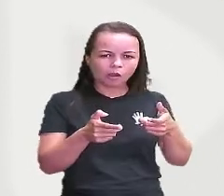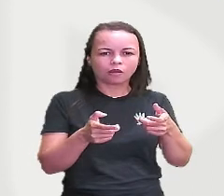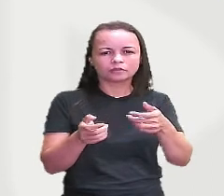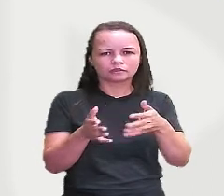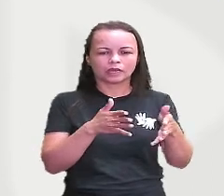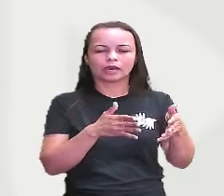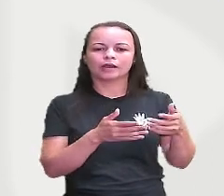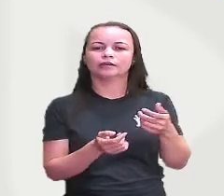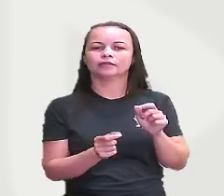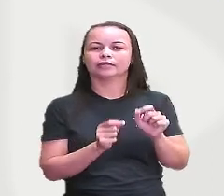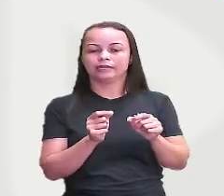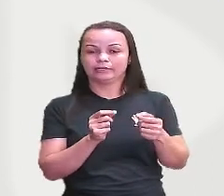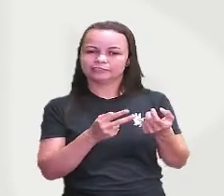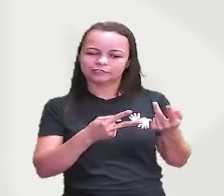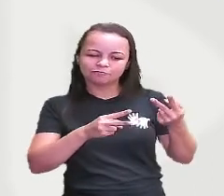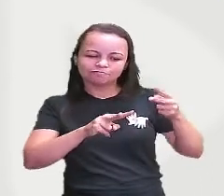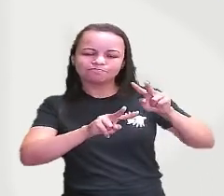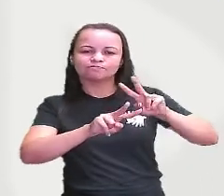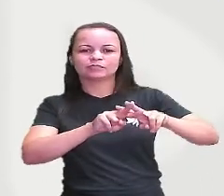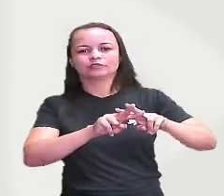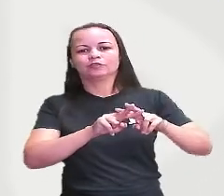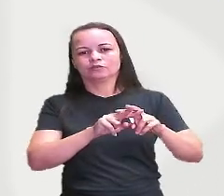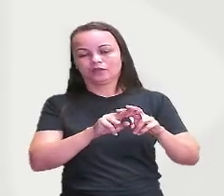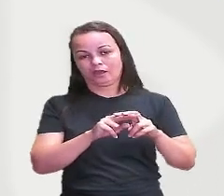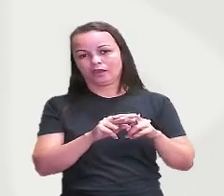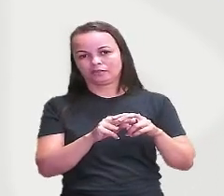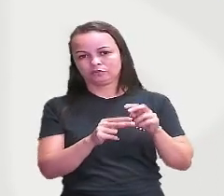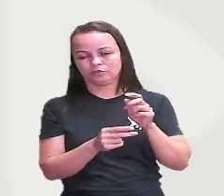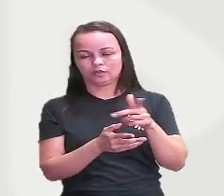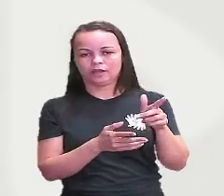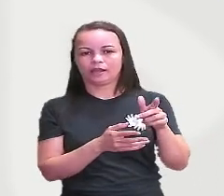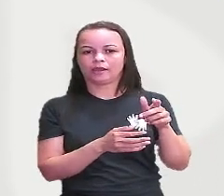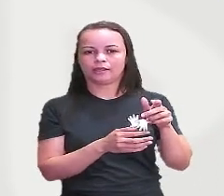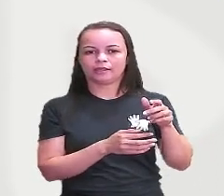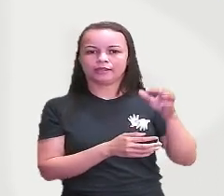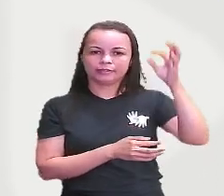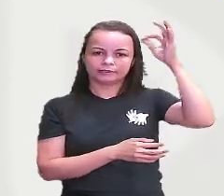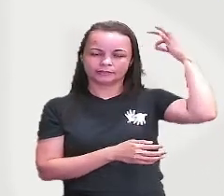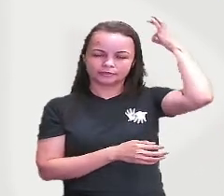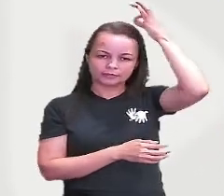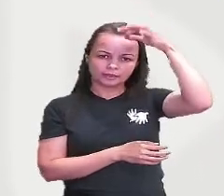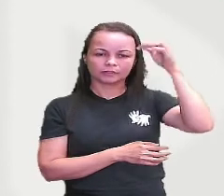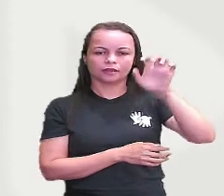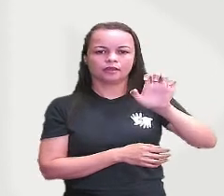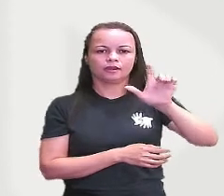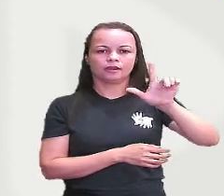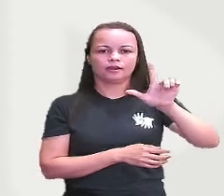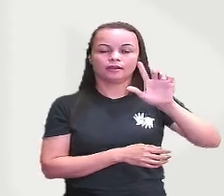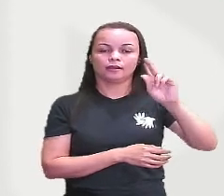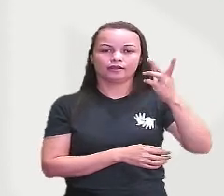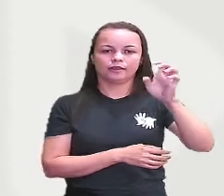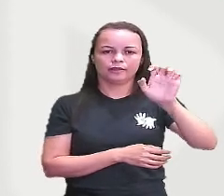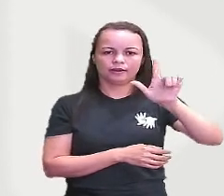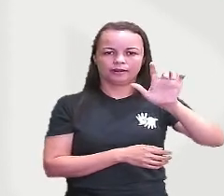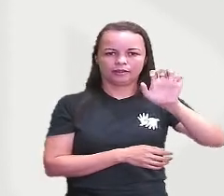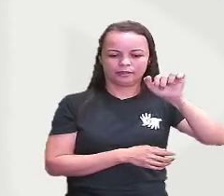ele seja aprisionado lá em Santa Helena em 1815 1815 e